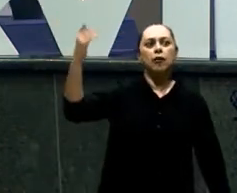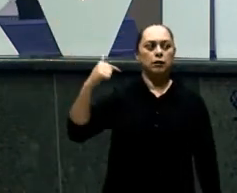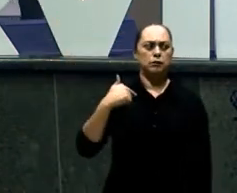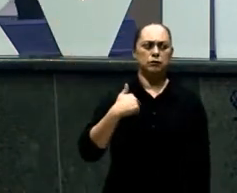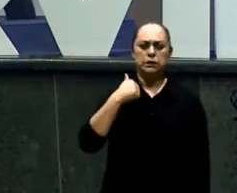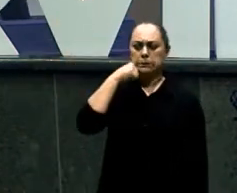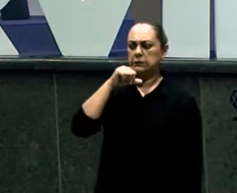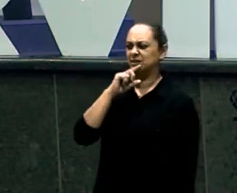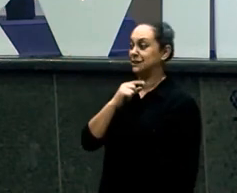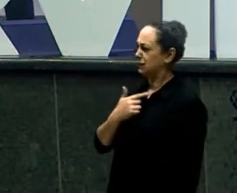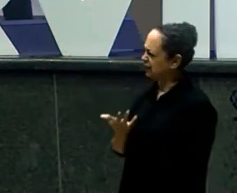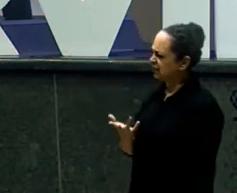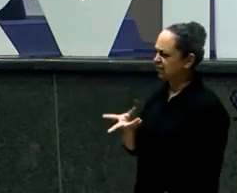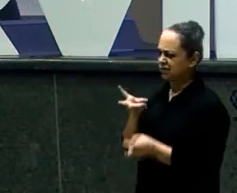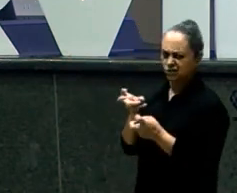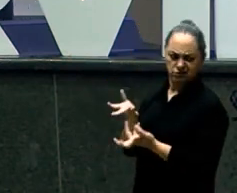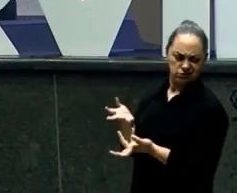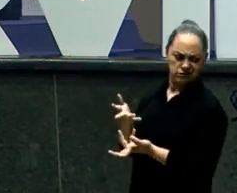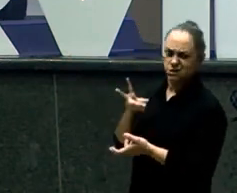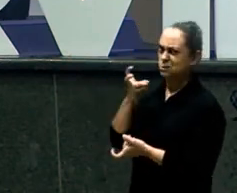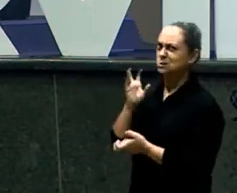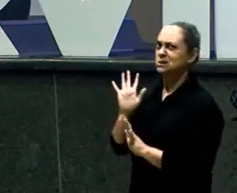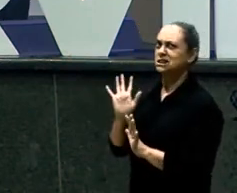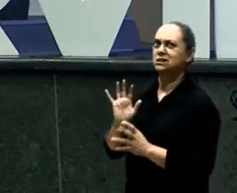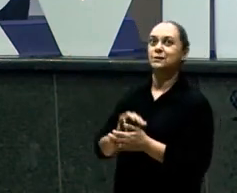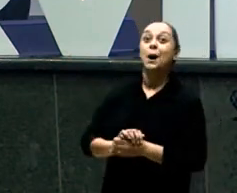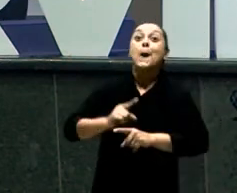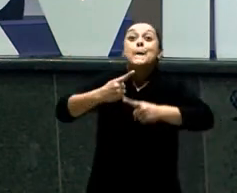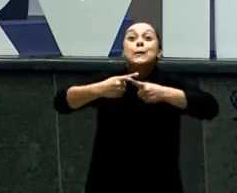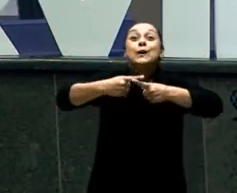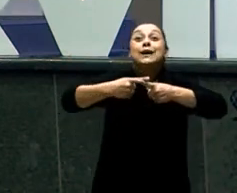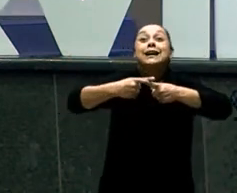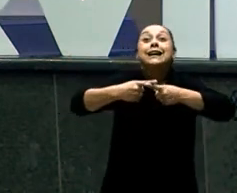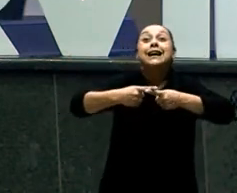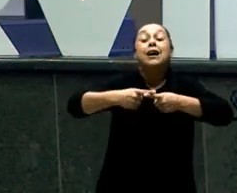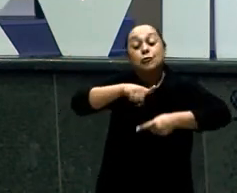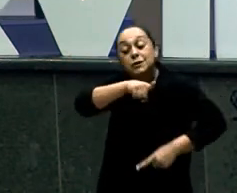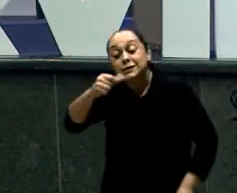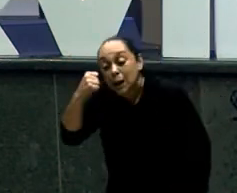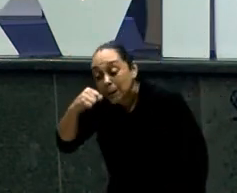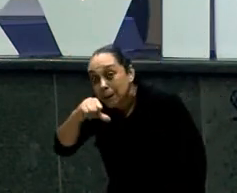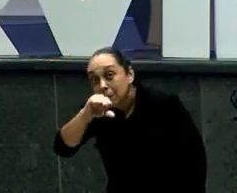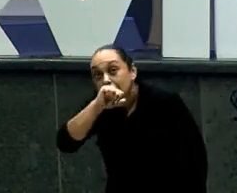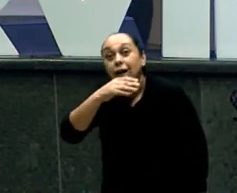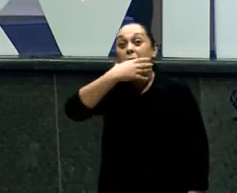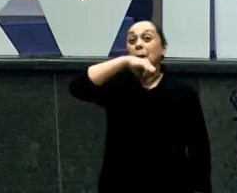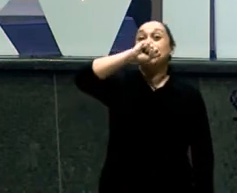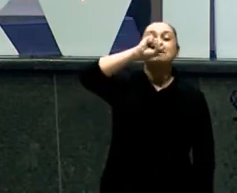Porque aquilo Te faz Bem Porque você Não ouve isso Dentro de casa Porque o pai E a mãe Não percebe Que você